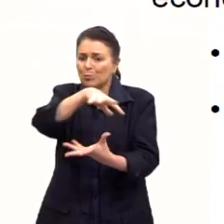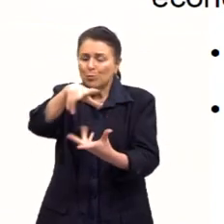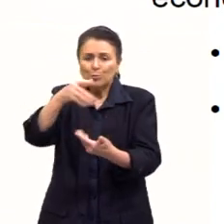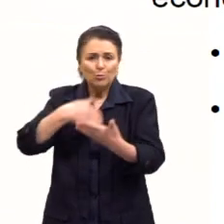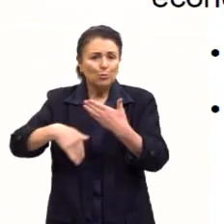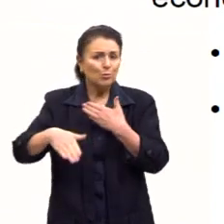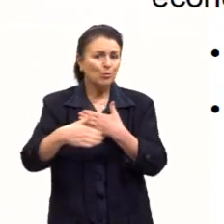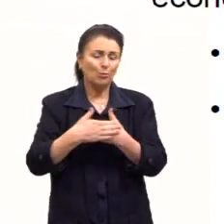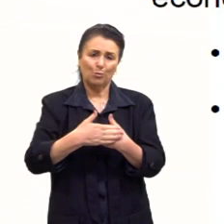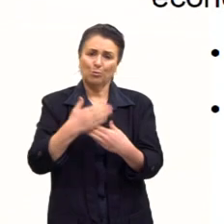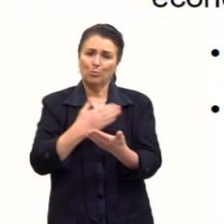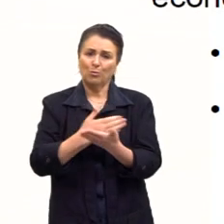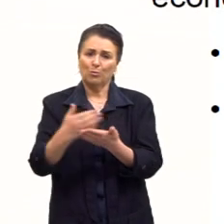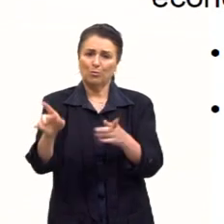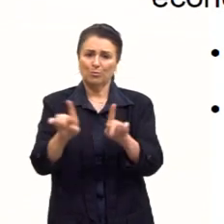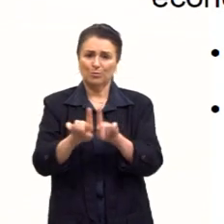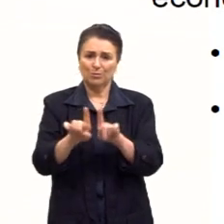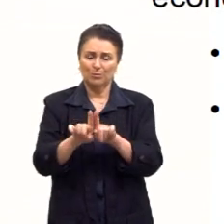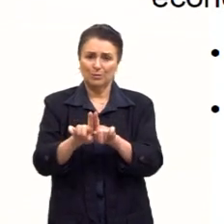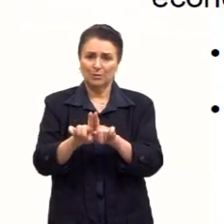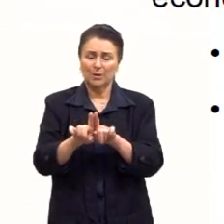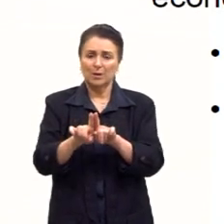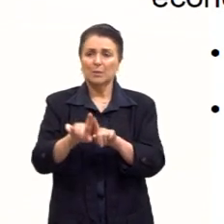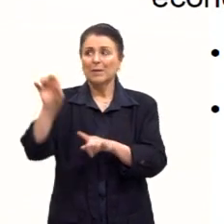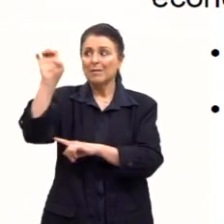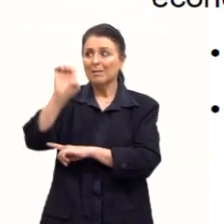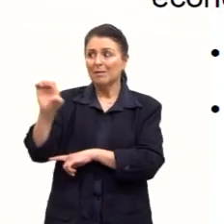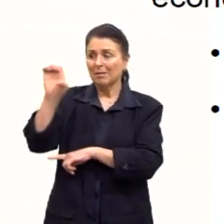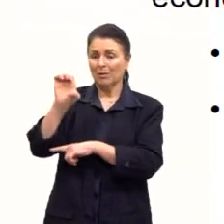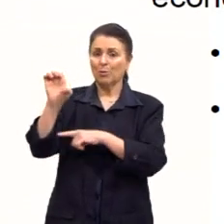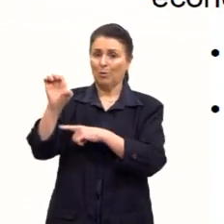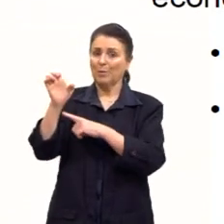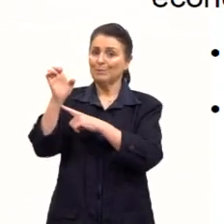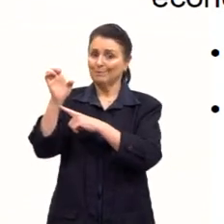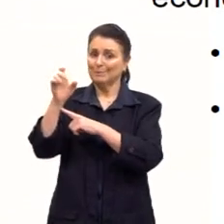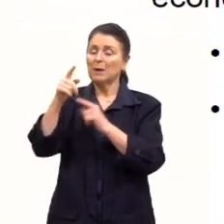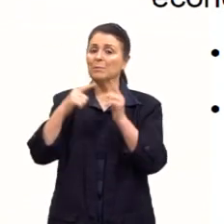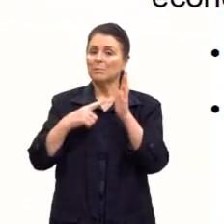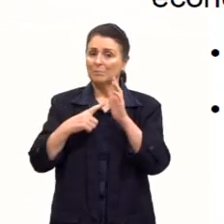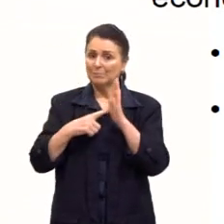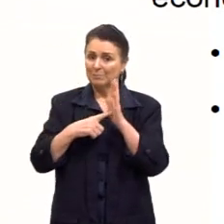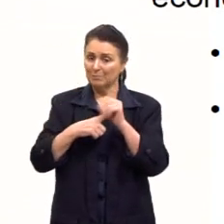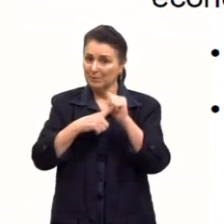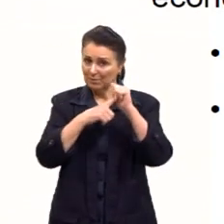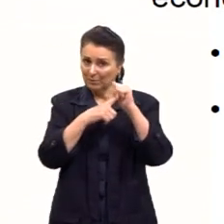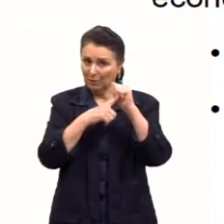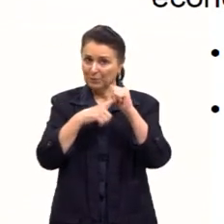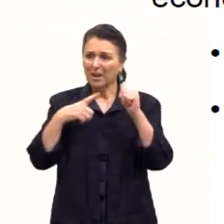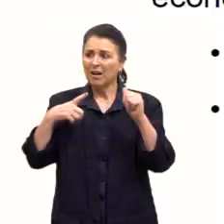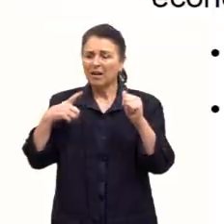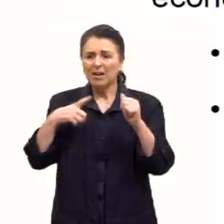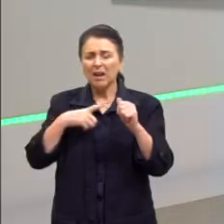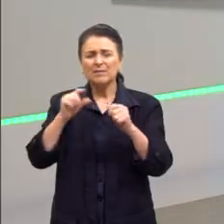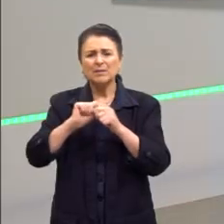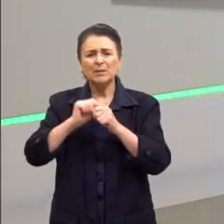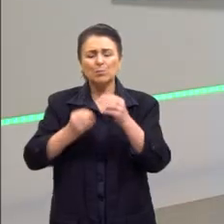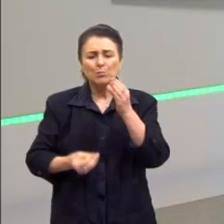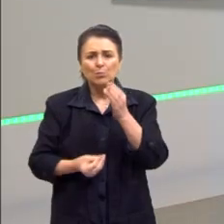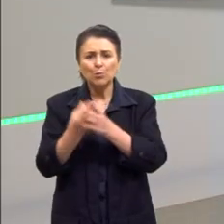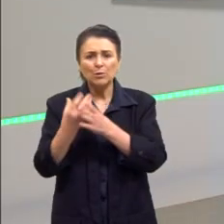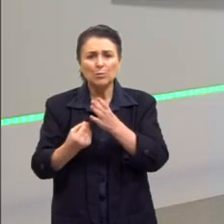europeus, onde mais teve conflito, eles concentraram seu esforço na guerra e eles acabaram, então,